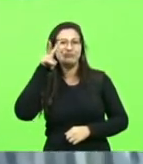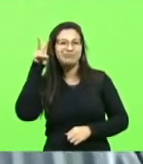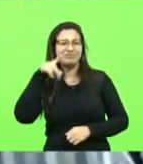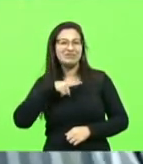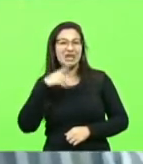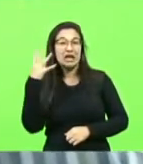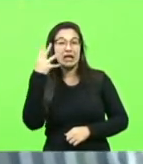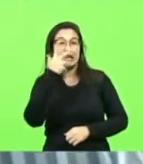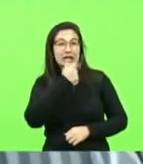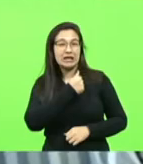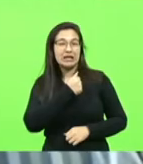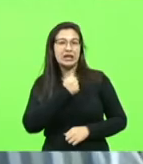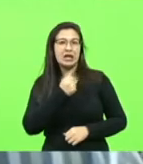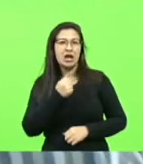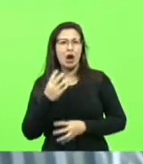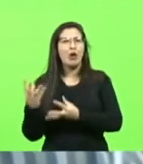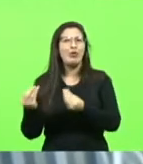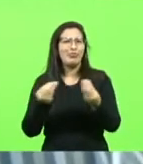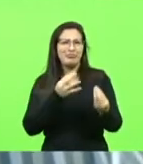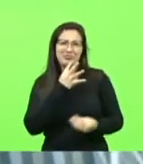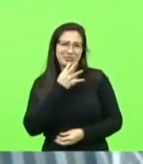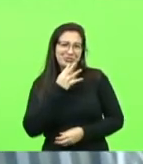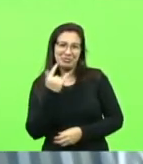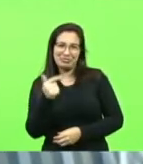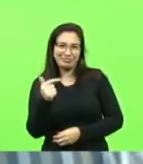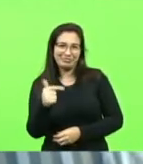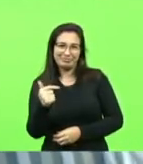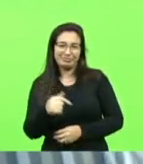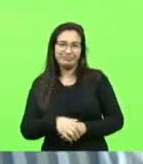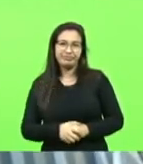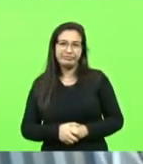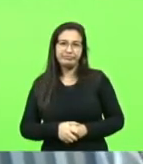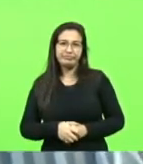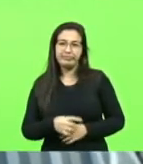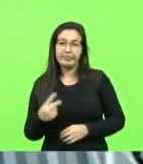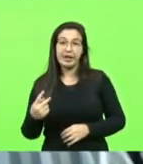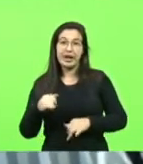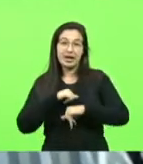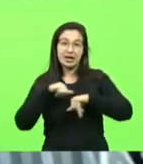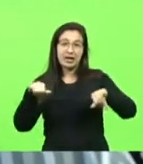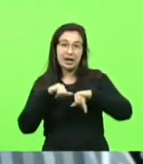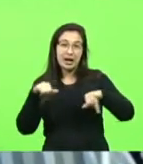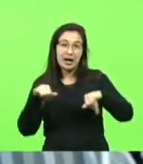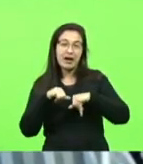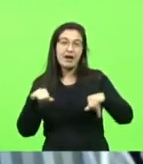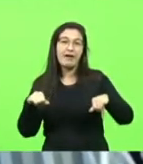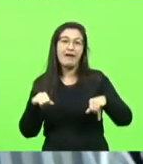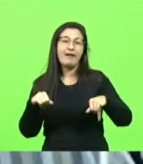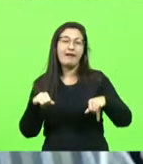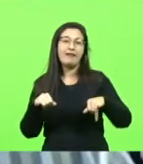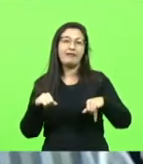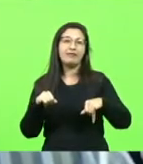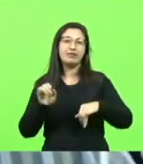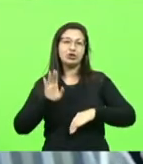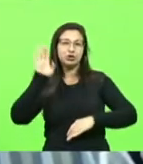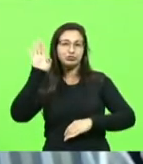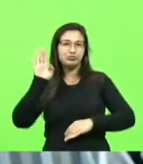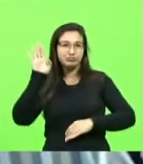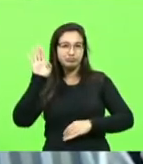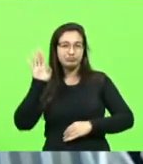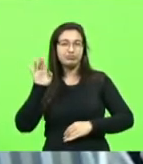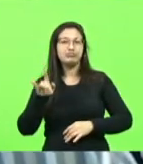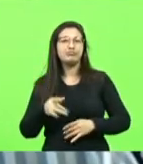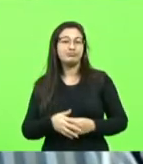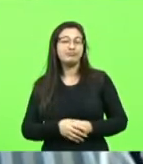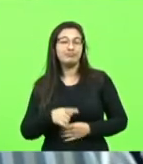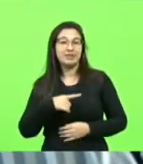que não é de conhecimento de muita gente, na campanha do Jais Barreto e antes também, entende? E a Beth merecedora